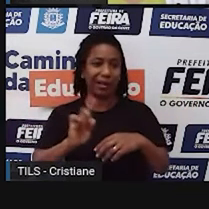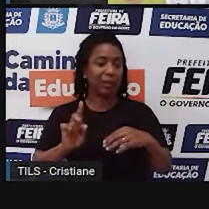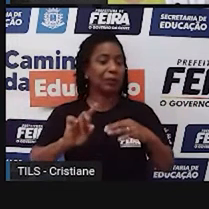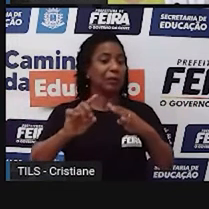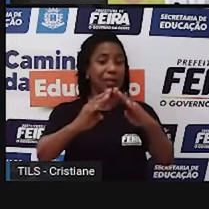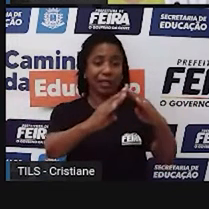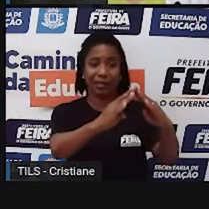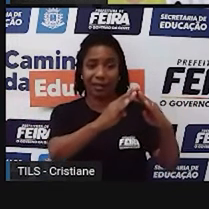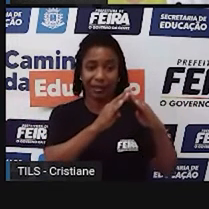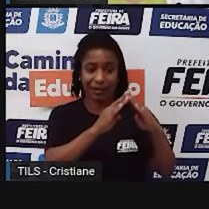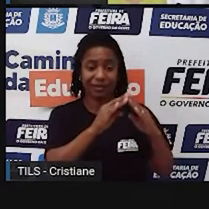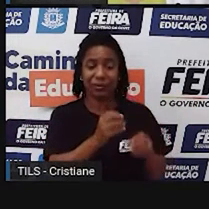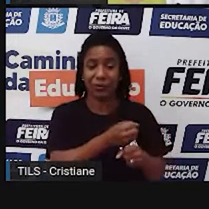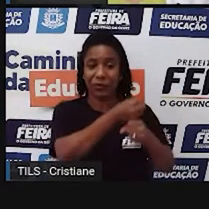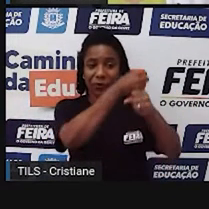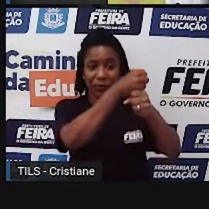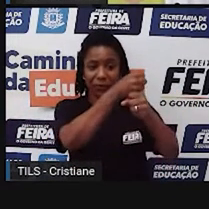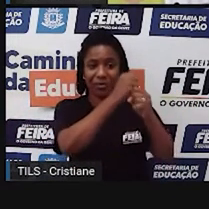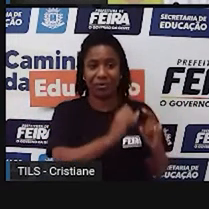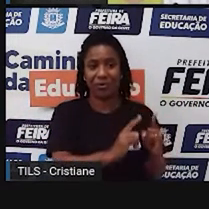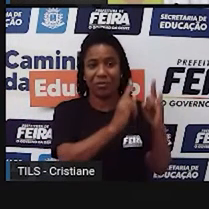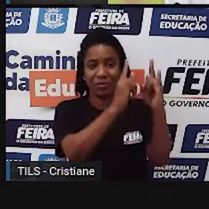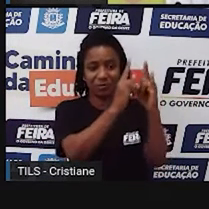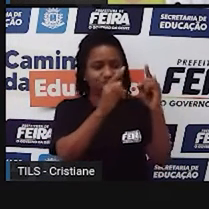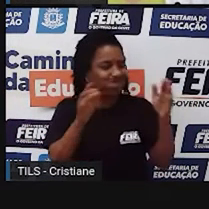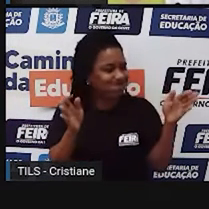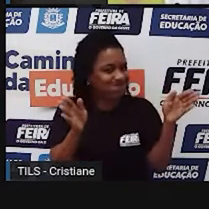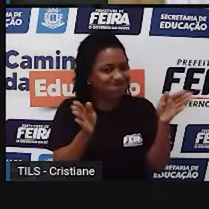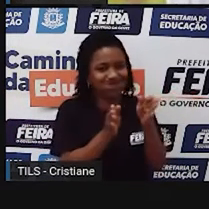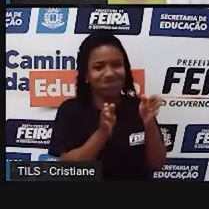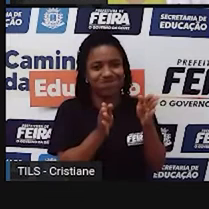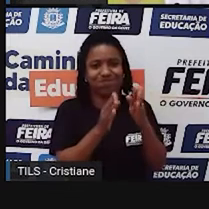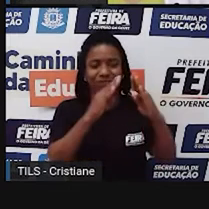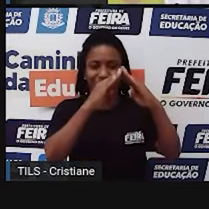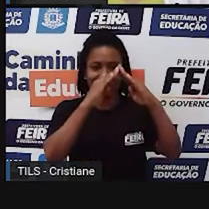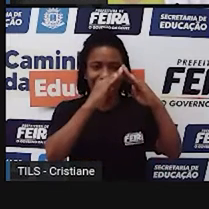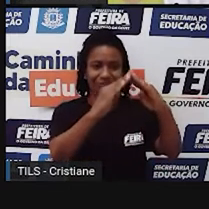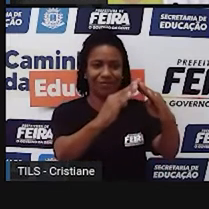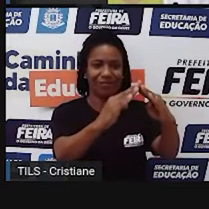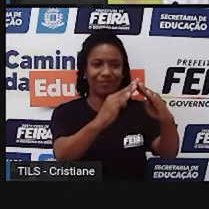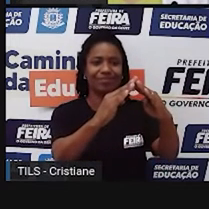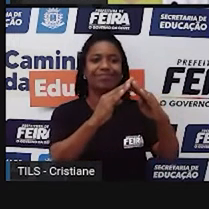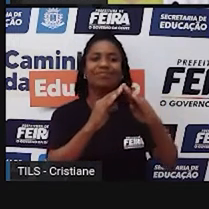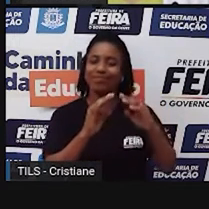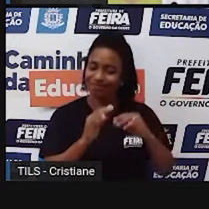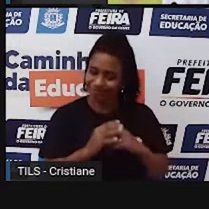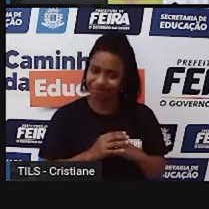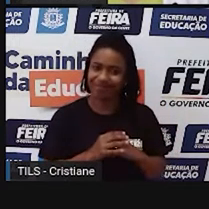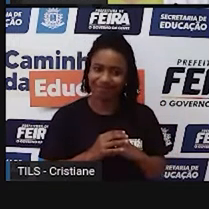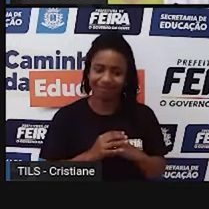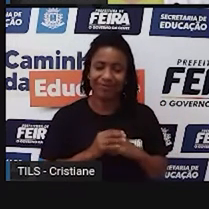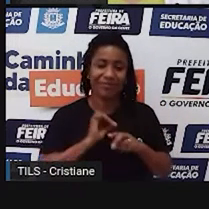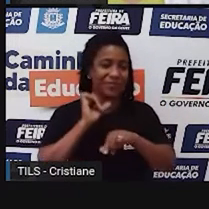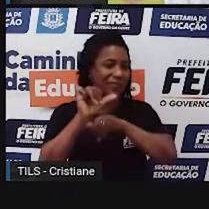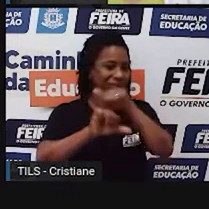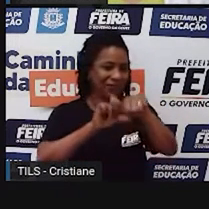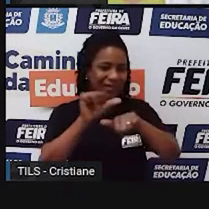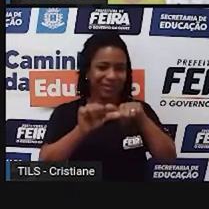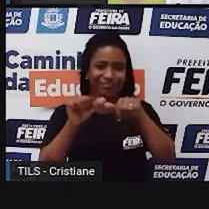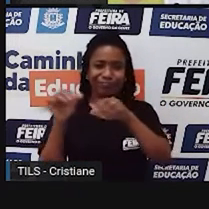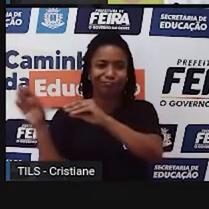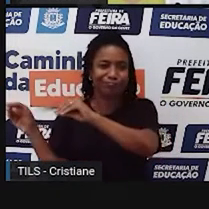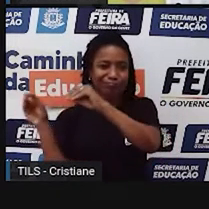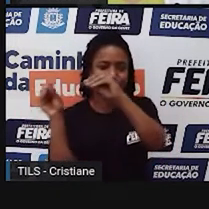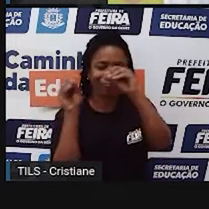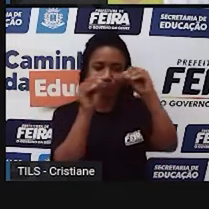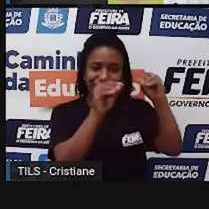mais reduzidas, justamente só pelo fato mesmo de oferecer algum conforto ali para a pessoa viver na cidade e não precisar mais